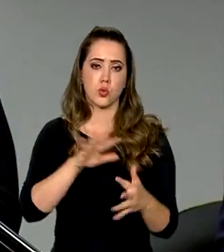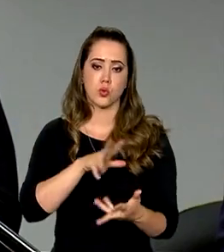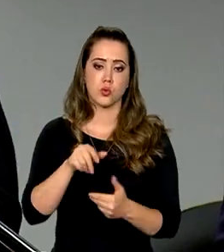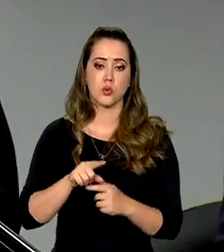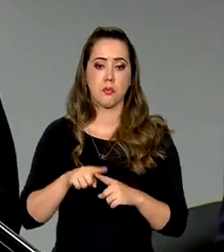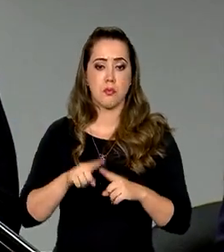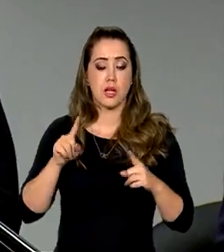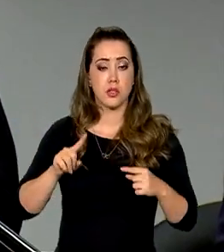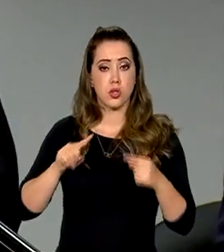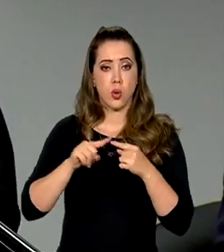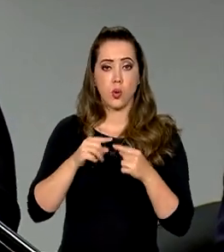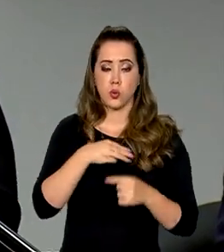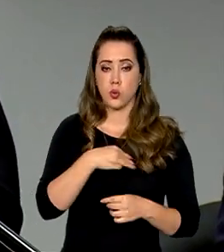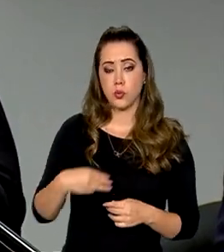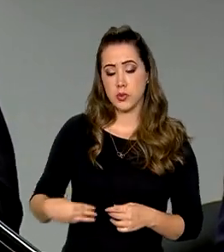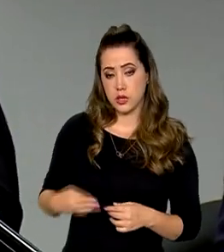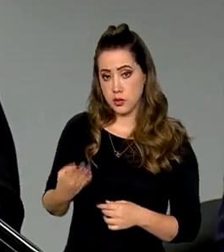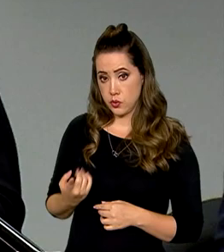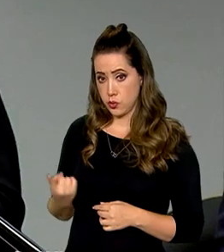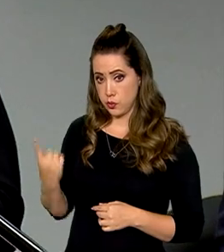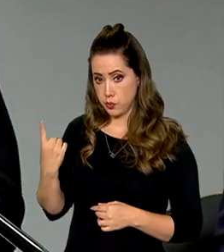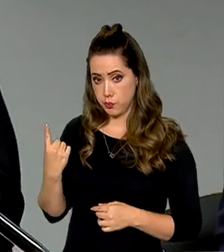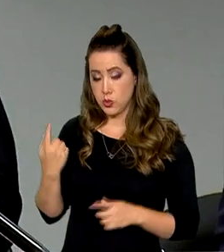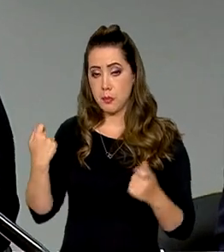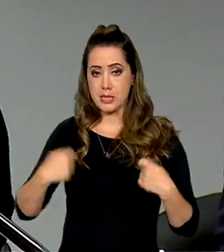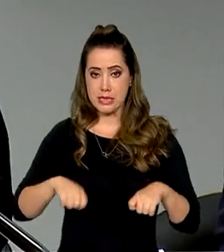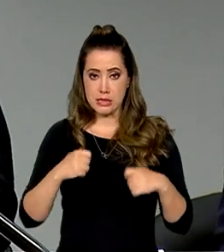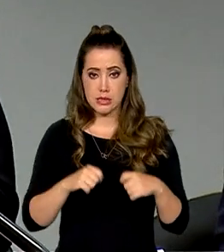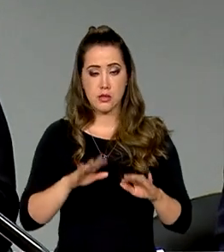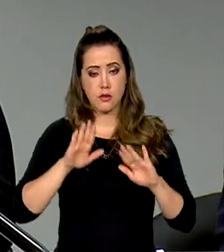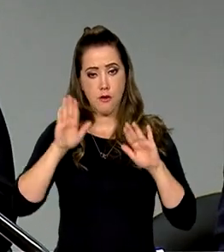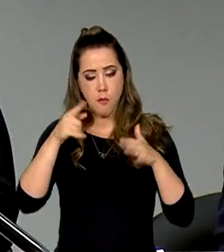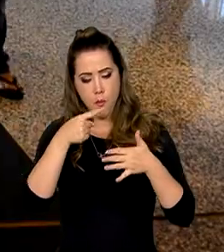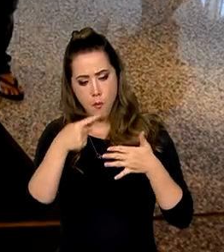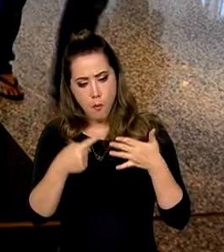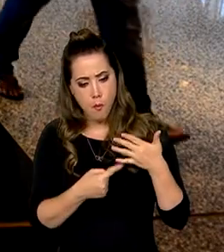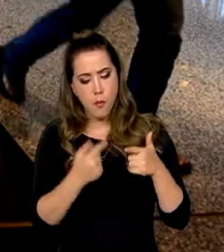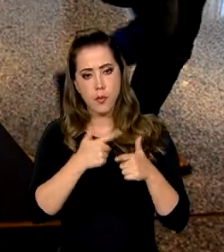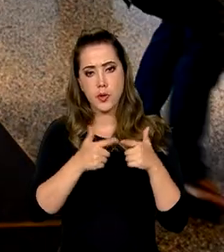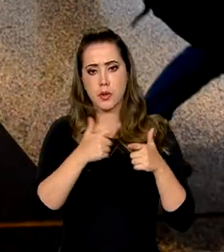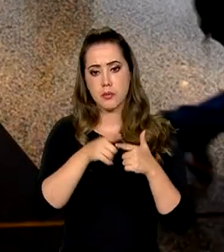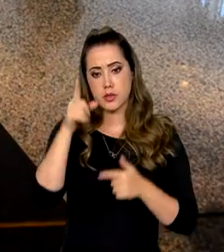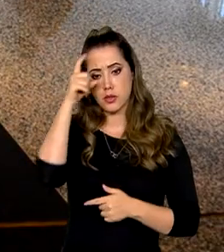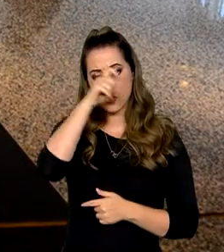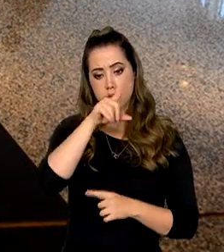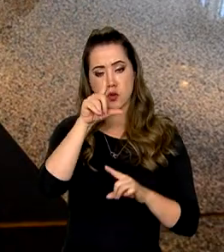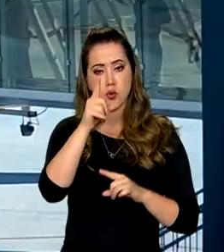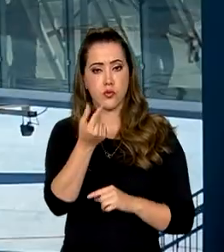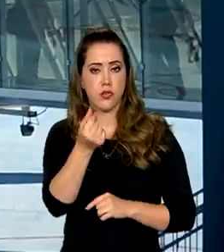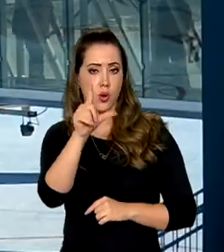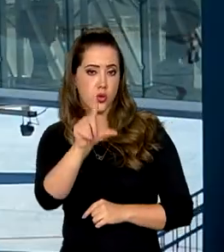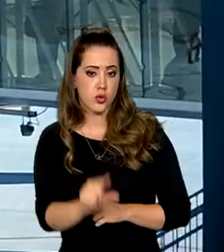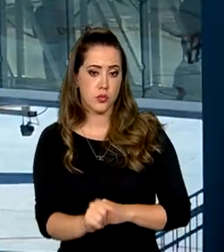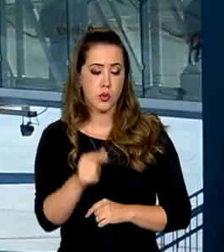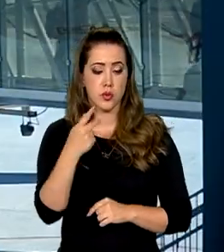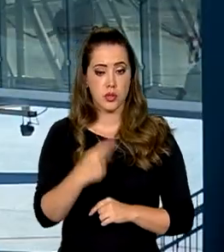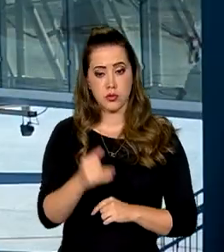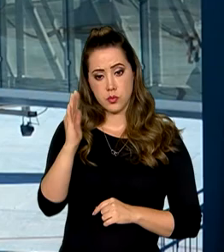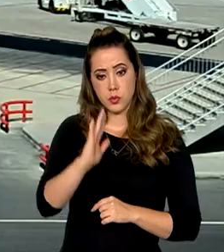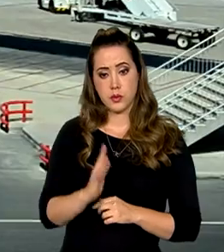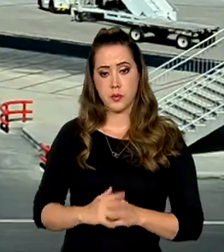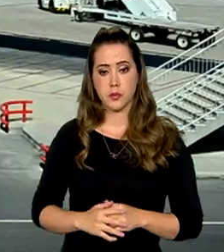Mas, segundo o ministro Celso Sabino, é preciso atacar alguns problemas que dificultam a queda dos preços das passagens